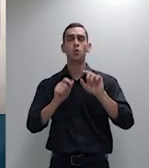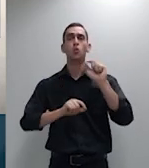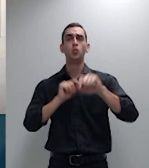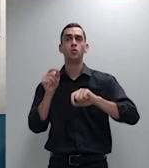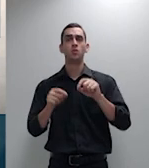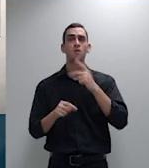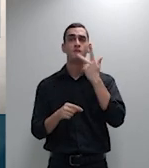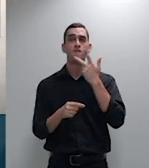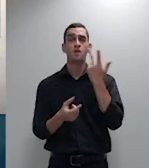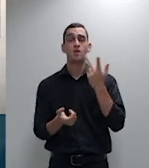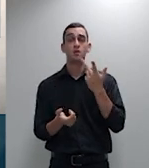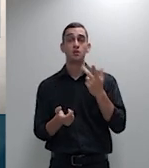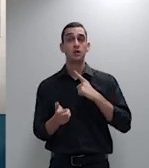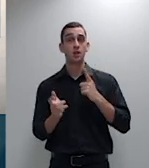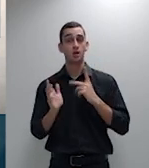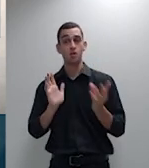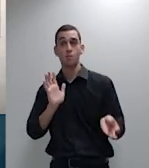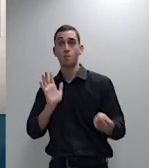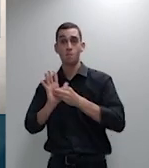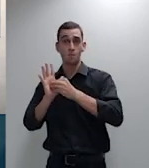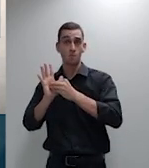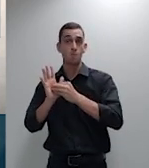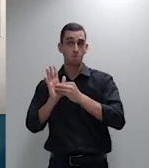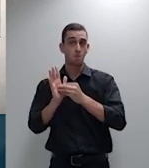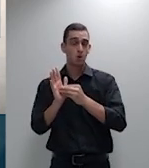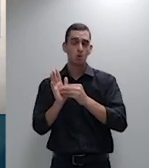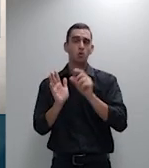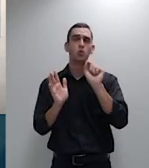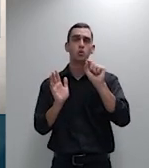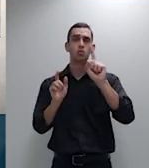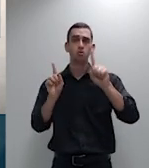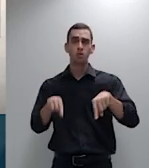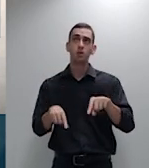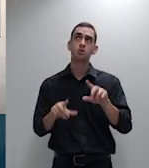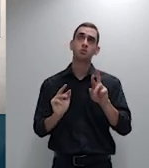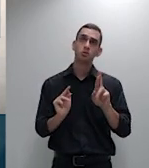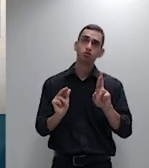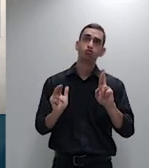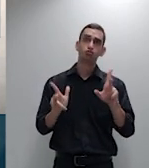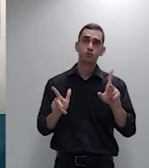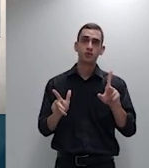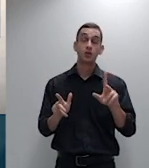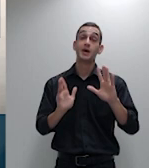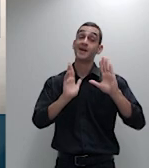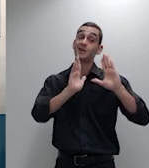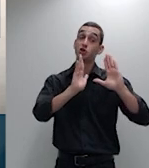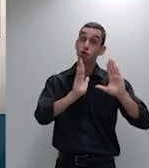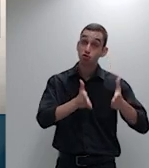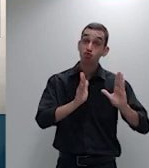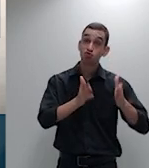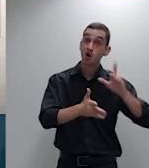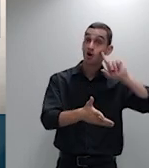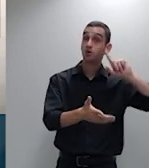menos tente estabelecer uma distinção entre o que já está decidido pelo superior tribunal quanto a